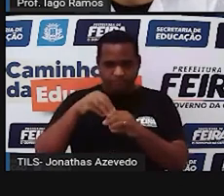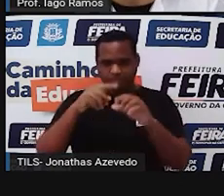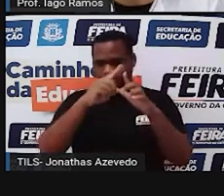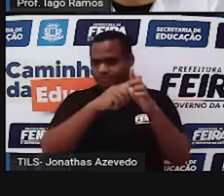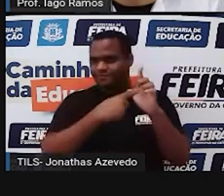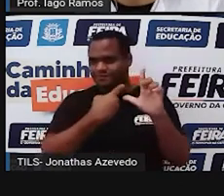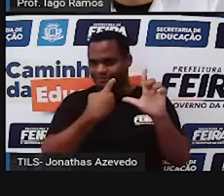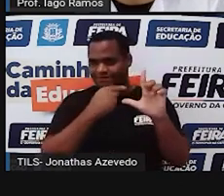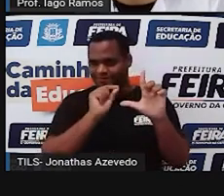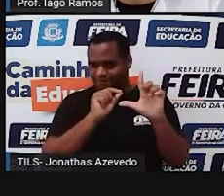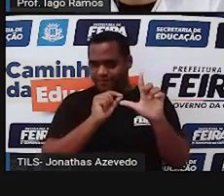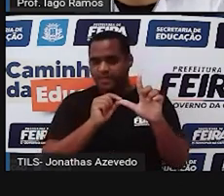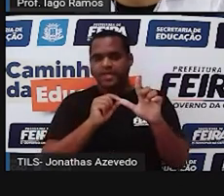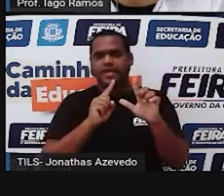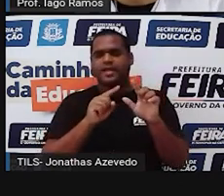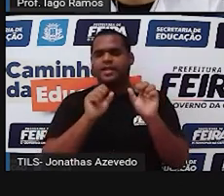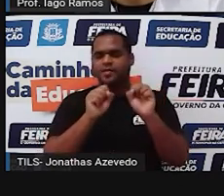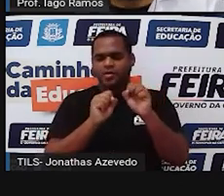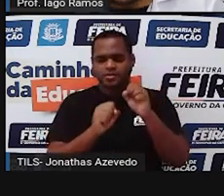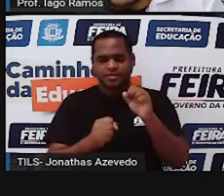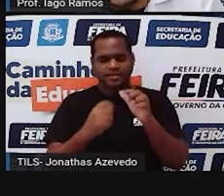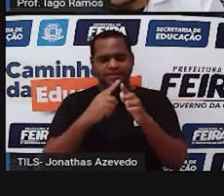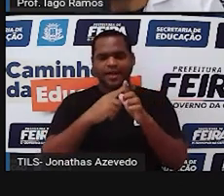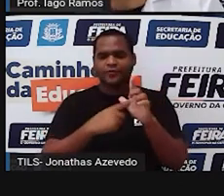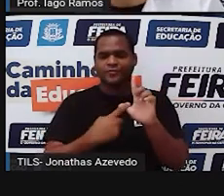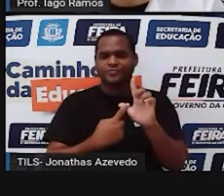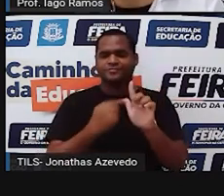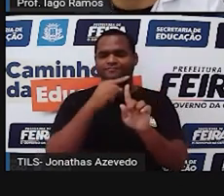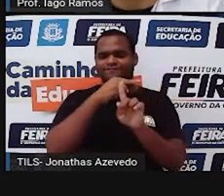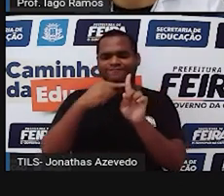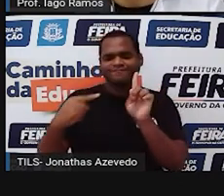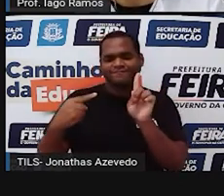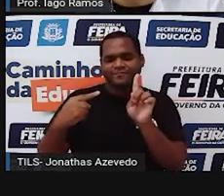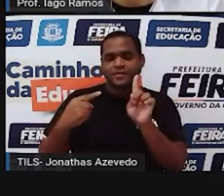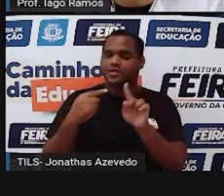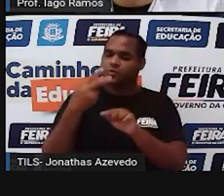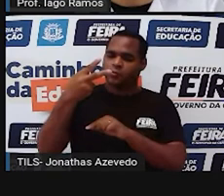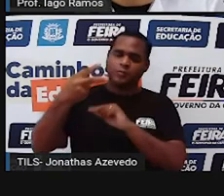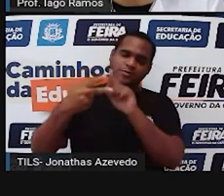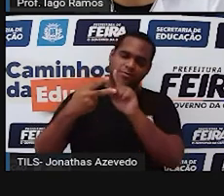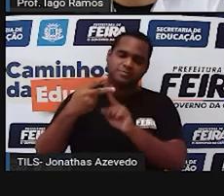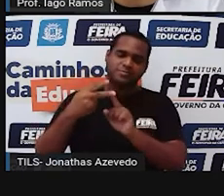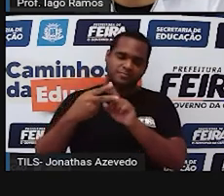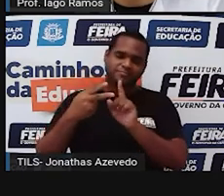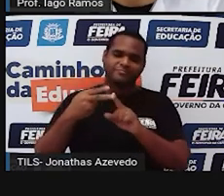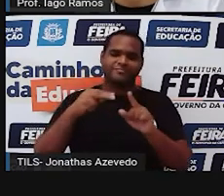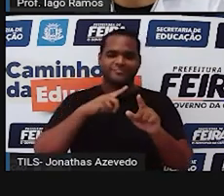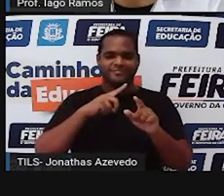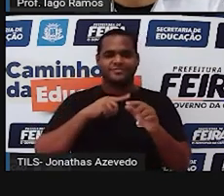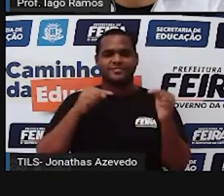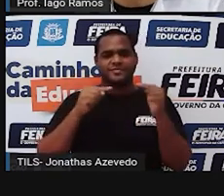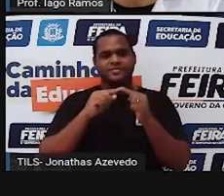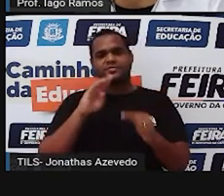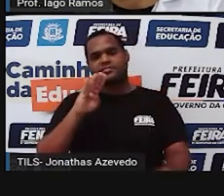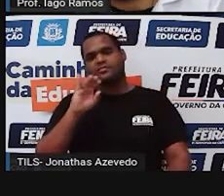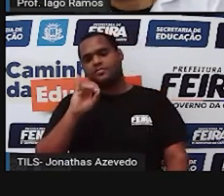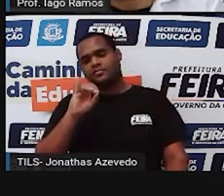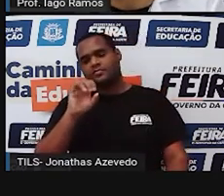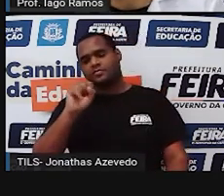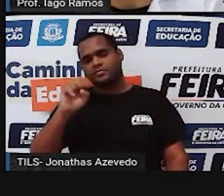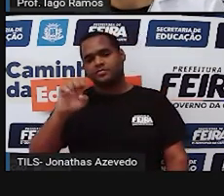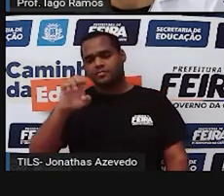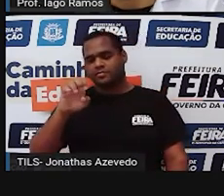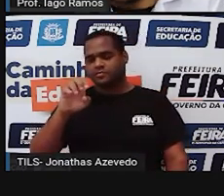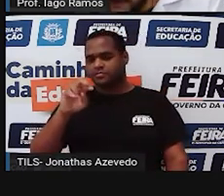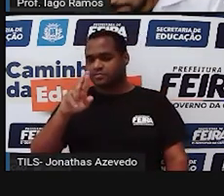e divide esse ângulo em duas metades então isso é o que a gente chama de bissetriz de